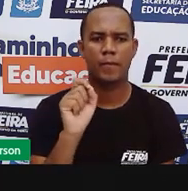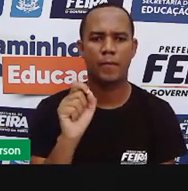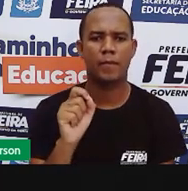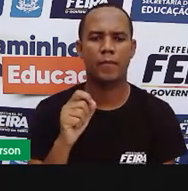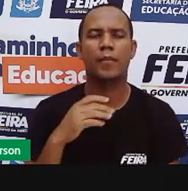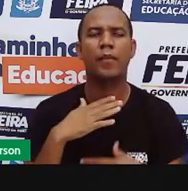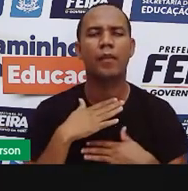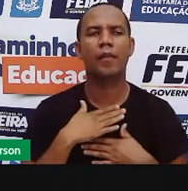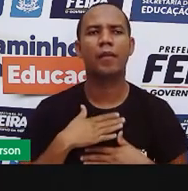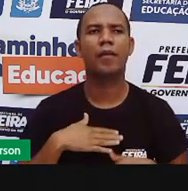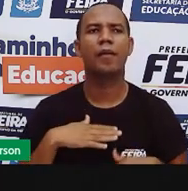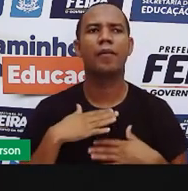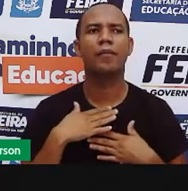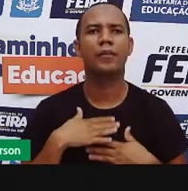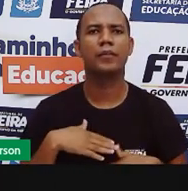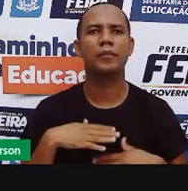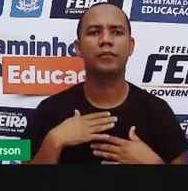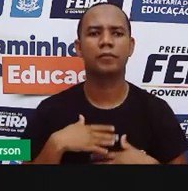coisa de quem?